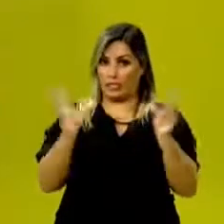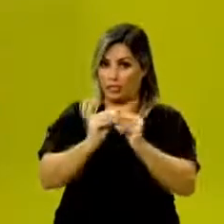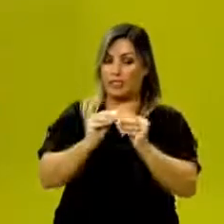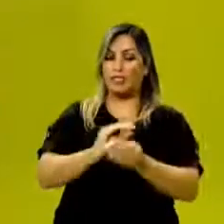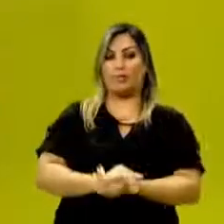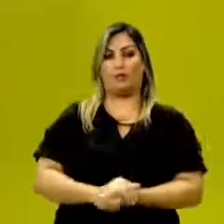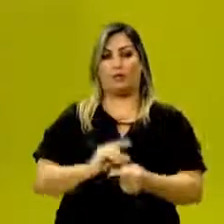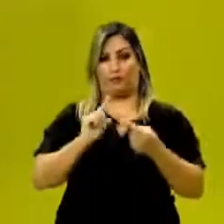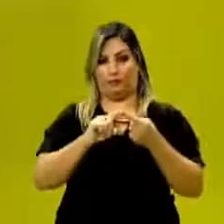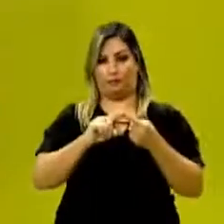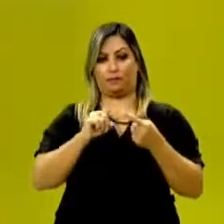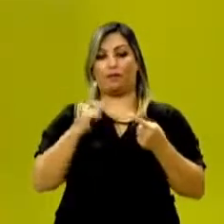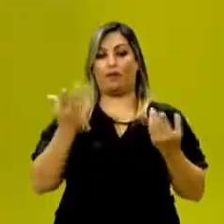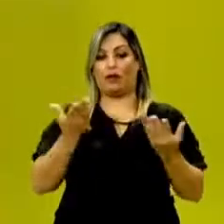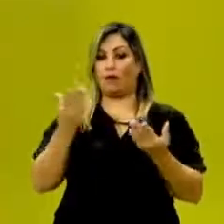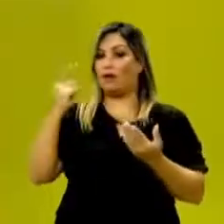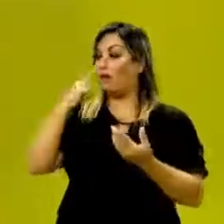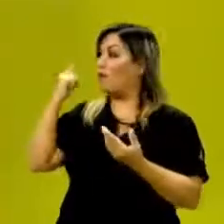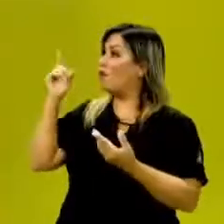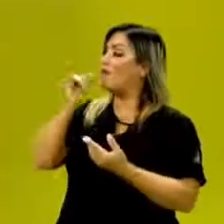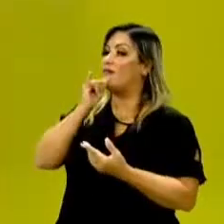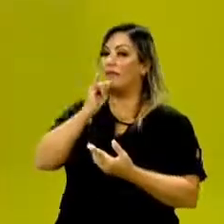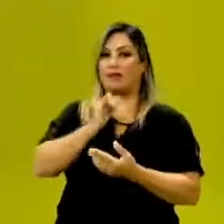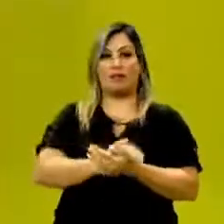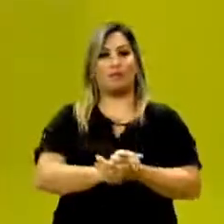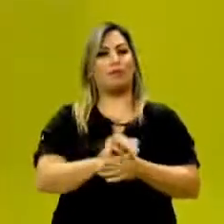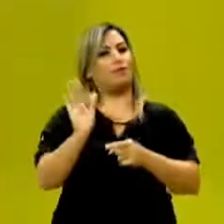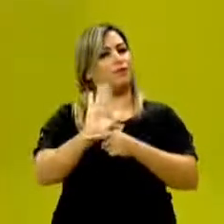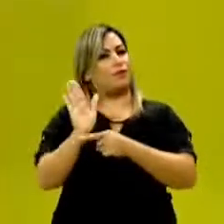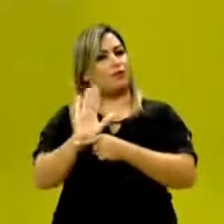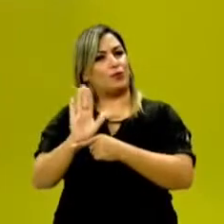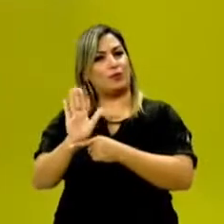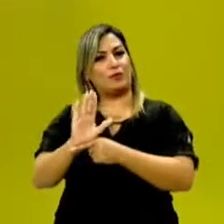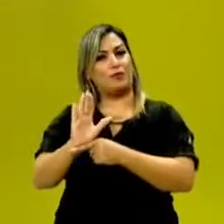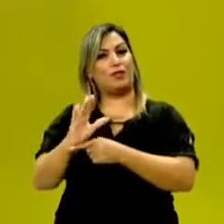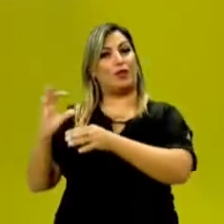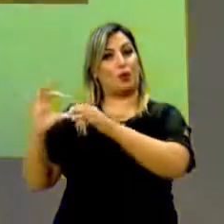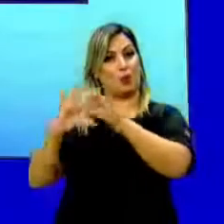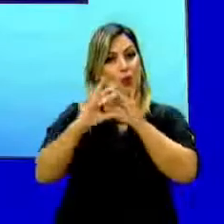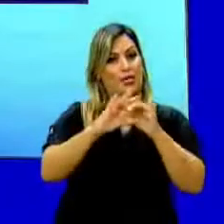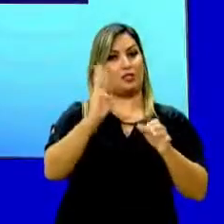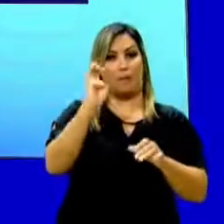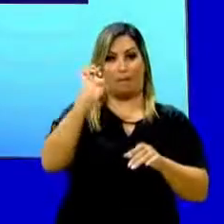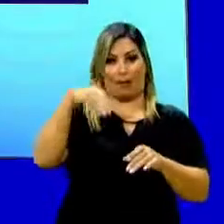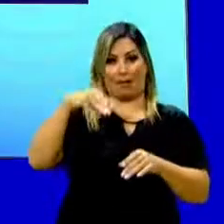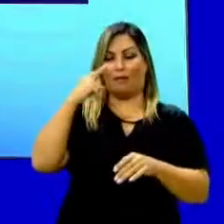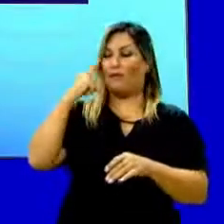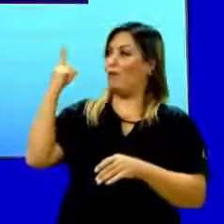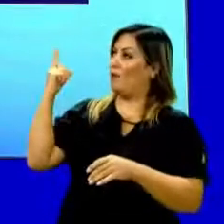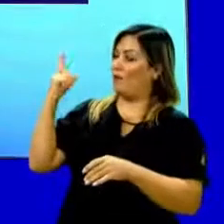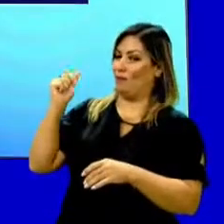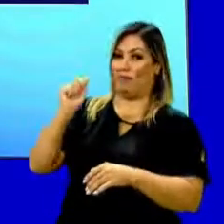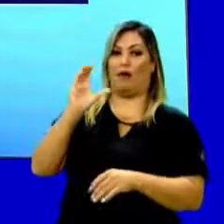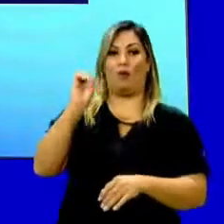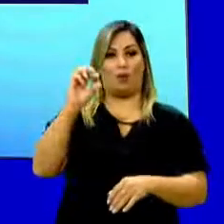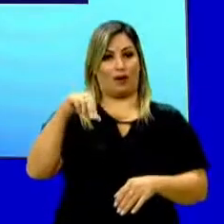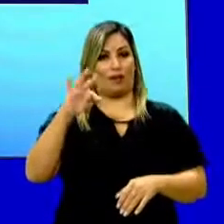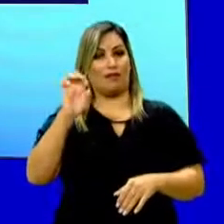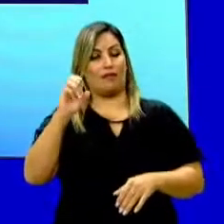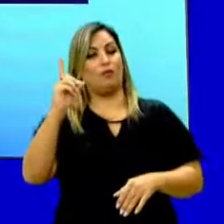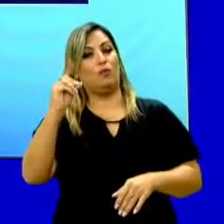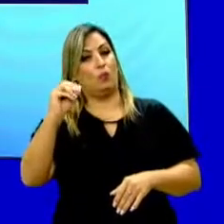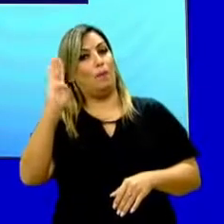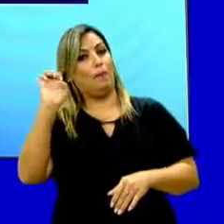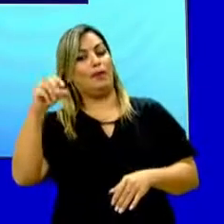Aqui nós temos o exemplo, a exibição do filme A Corrente do Bem. Sinopse, A Corrente do Bem